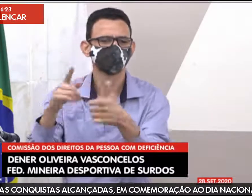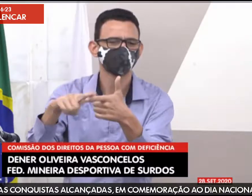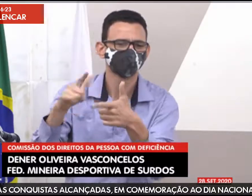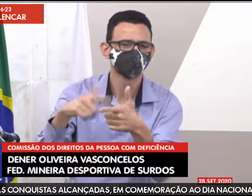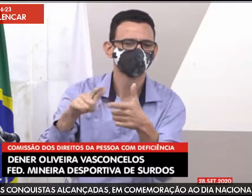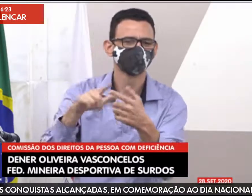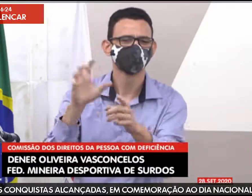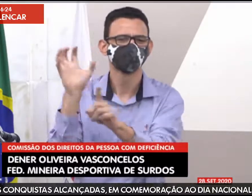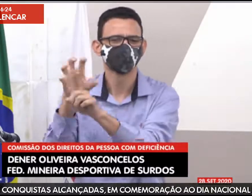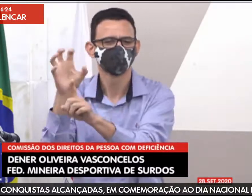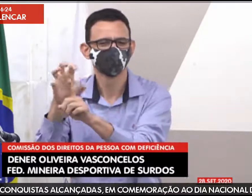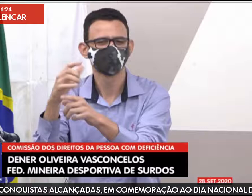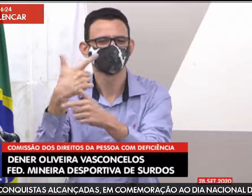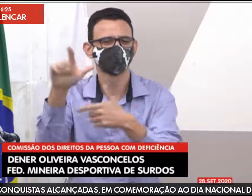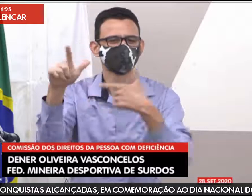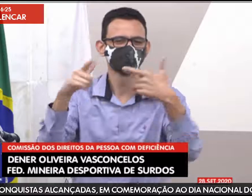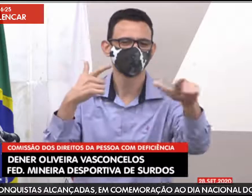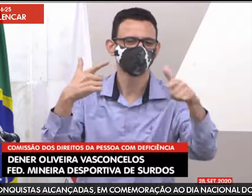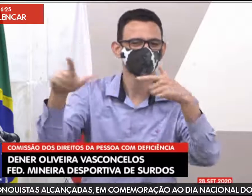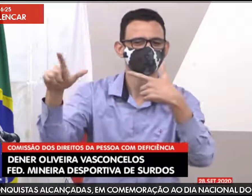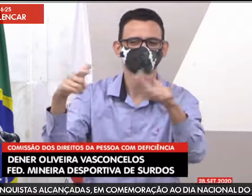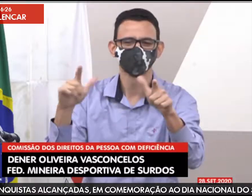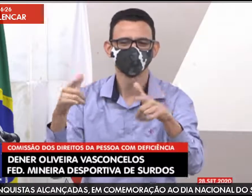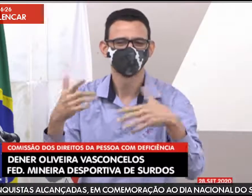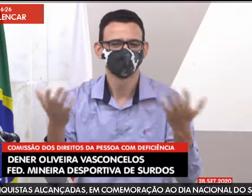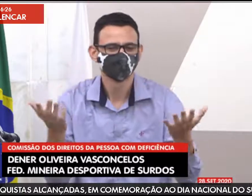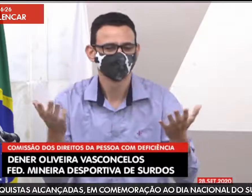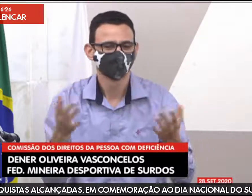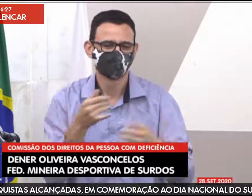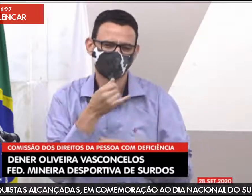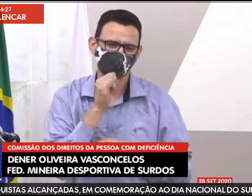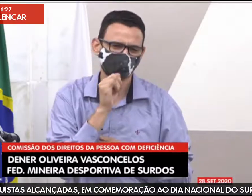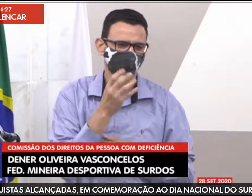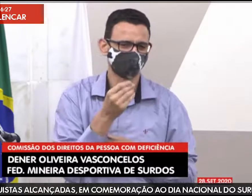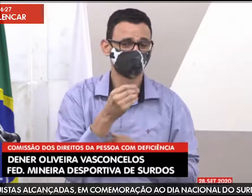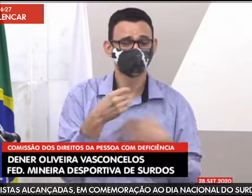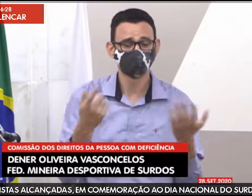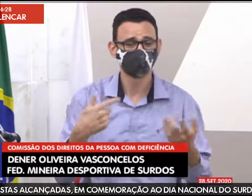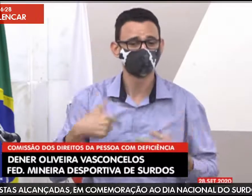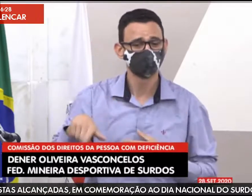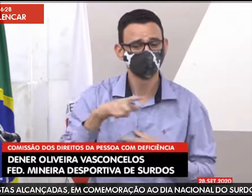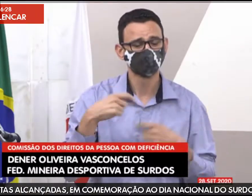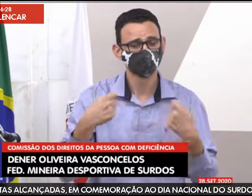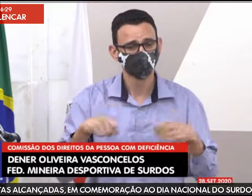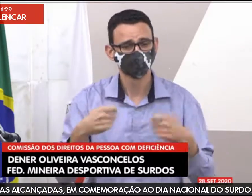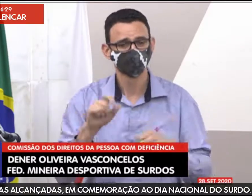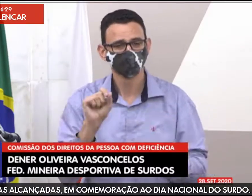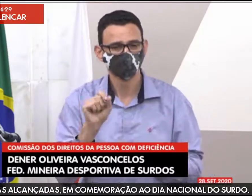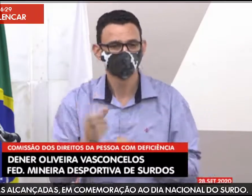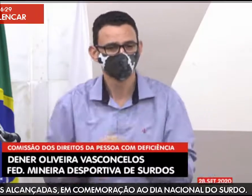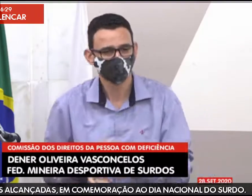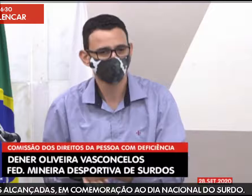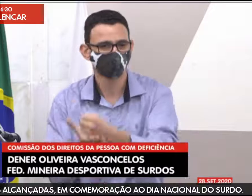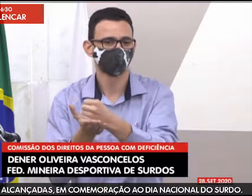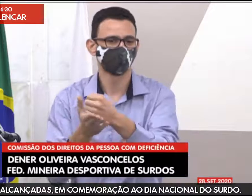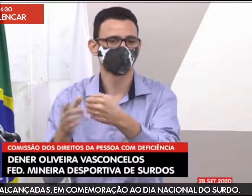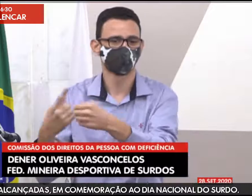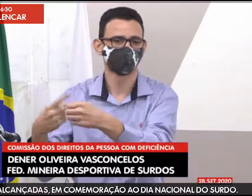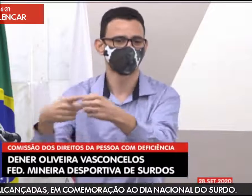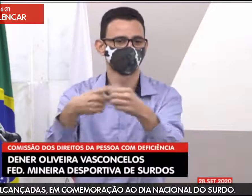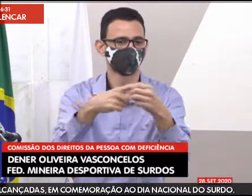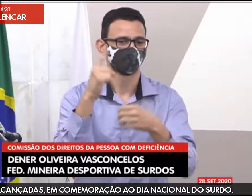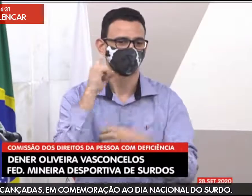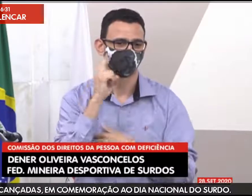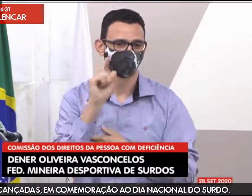E nós já tivemos muitos problemas, infelizmente, em vários lugares em